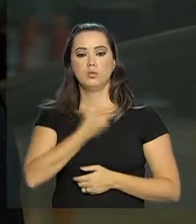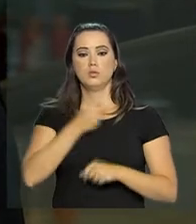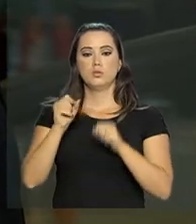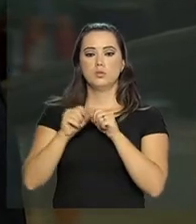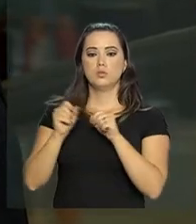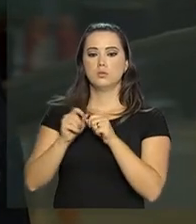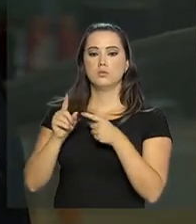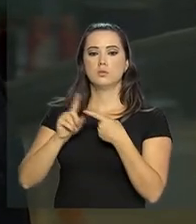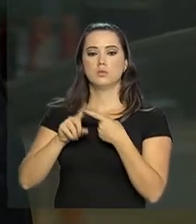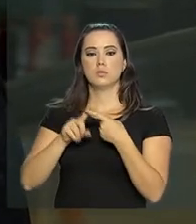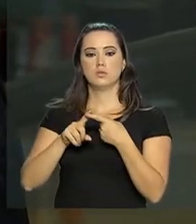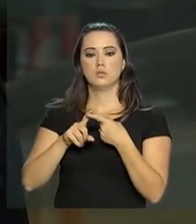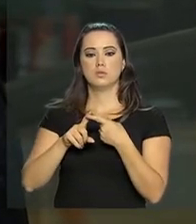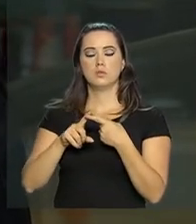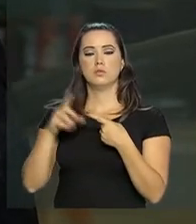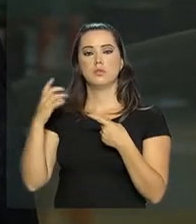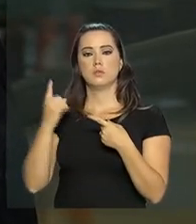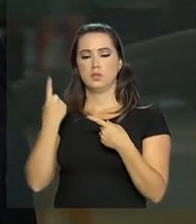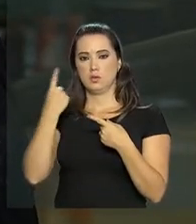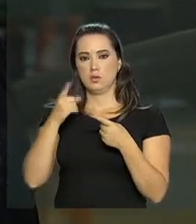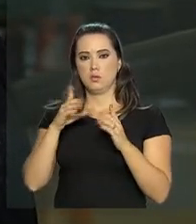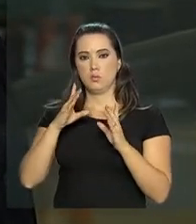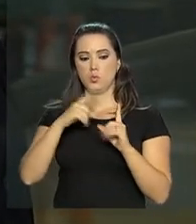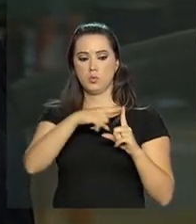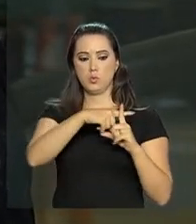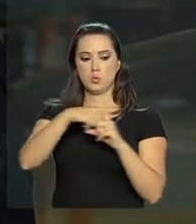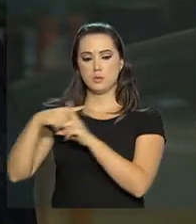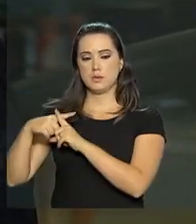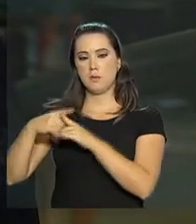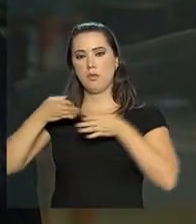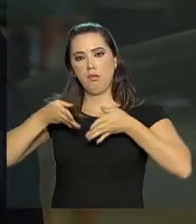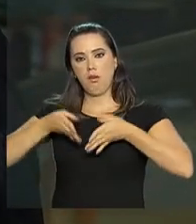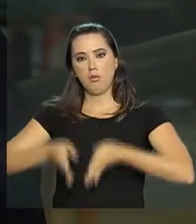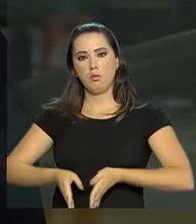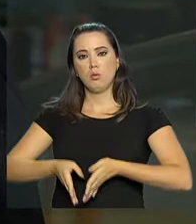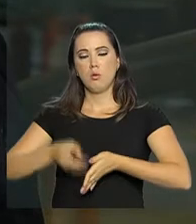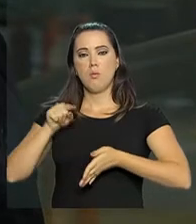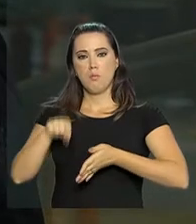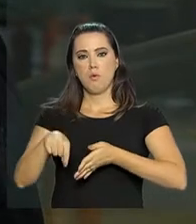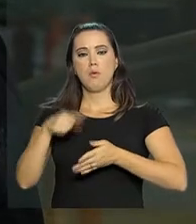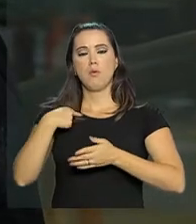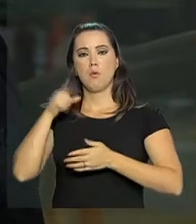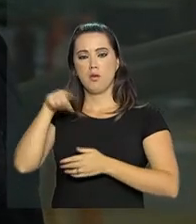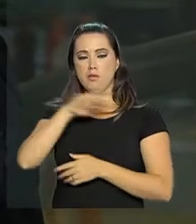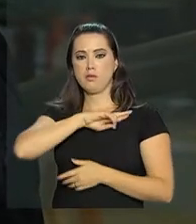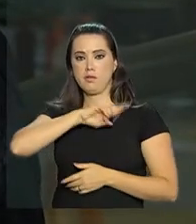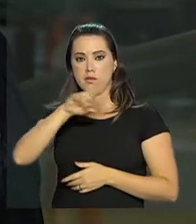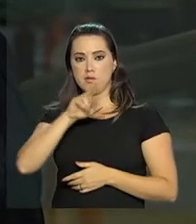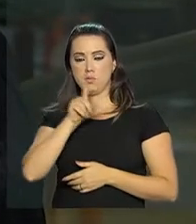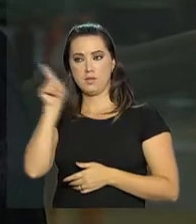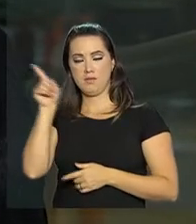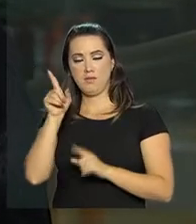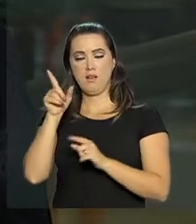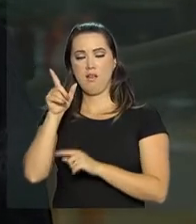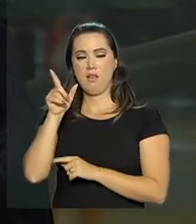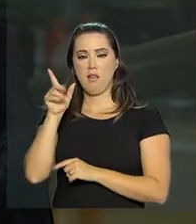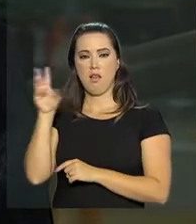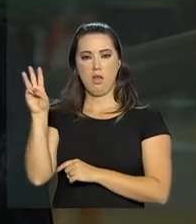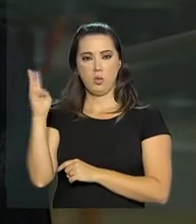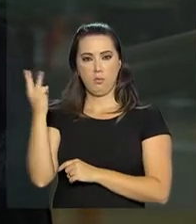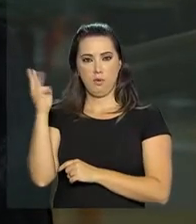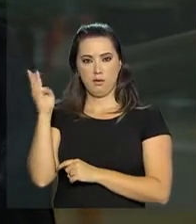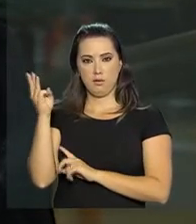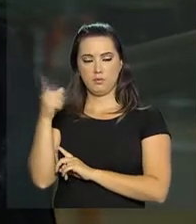uma no cemitério do Maranhão. A responsável foi a coordenadora de combate ao trabalho infantil lá, Valéria. E